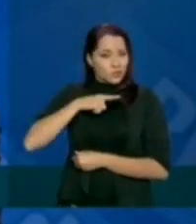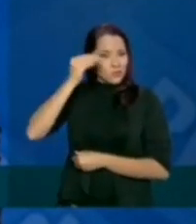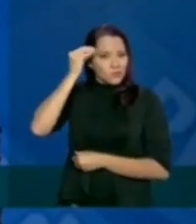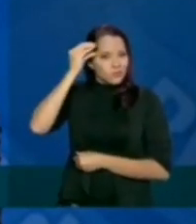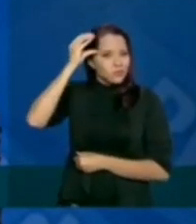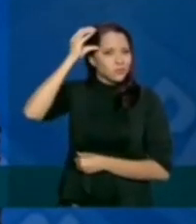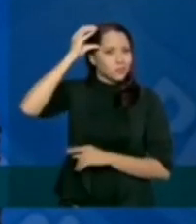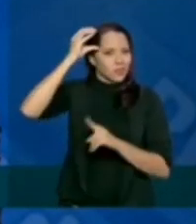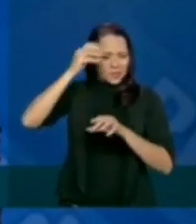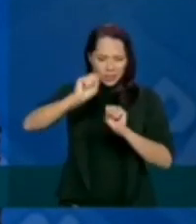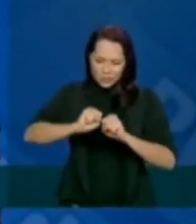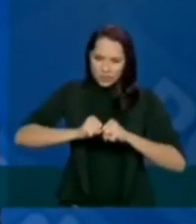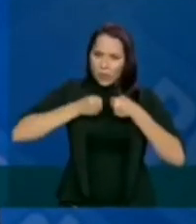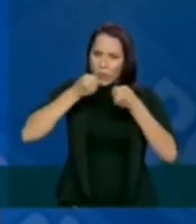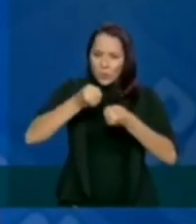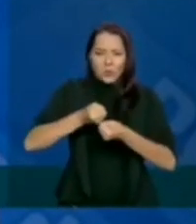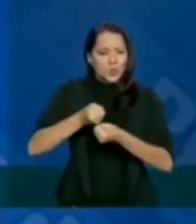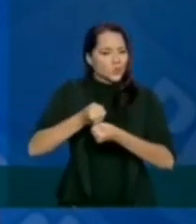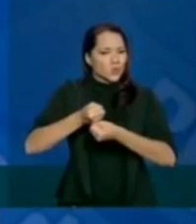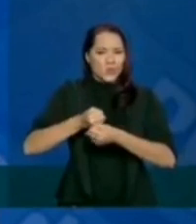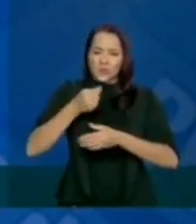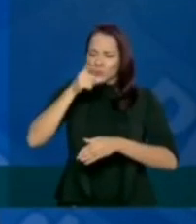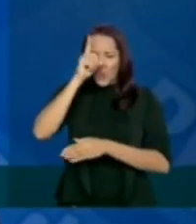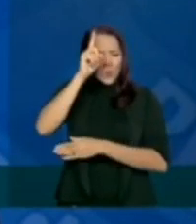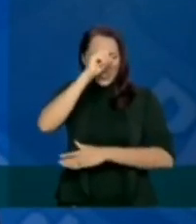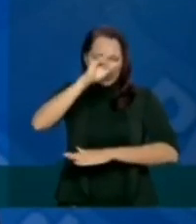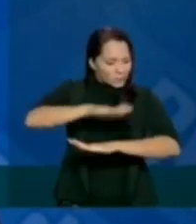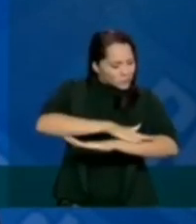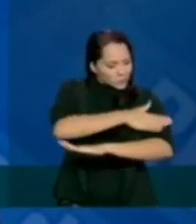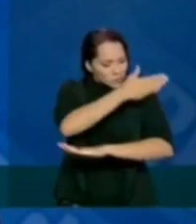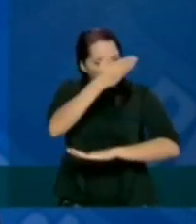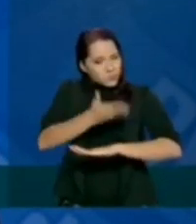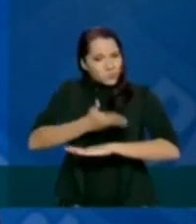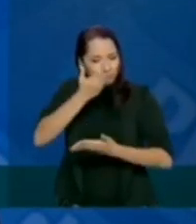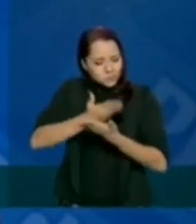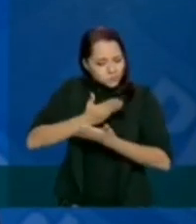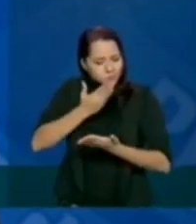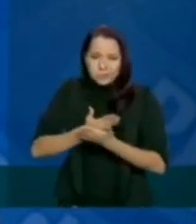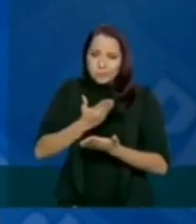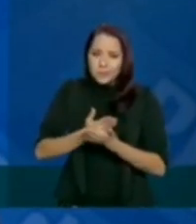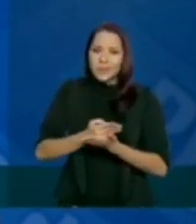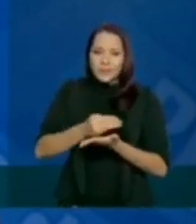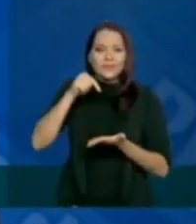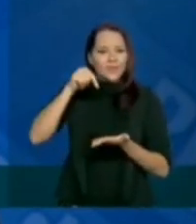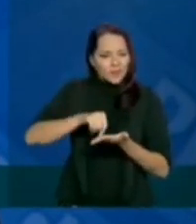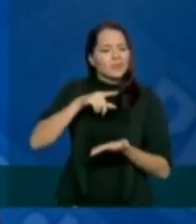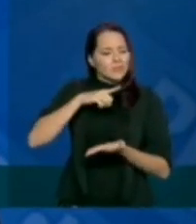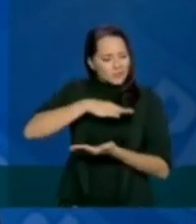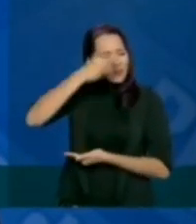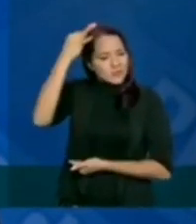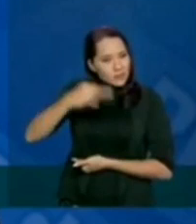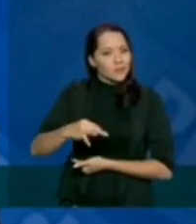estiveram dedicando 24 horas do seu dia, eles têm esta